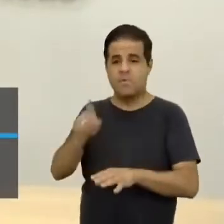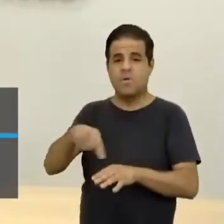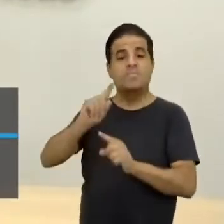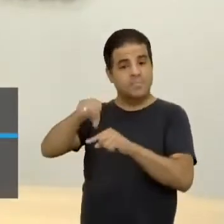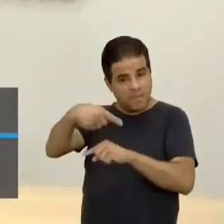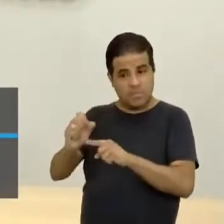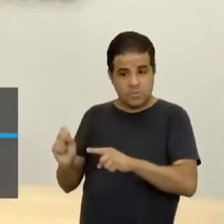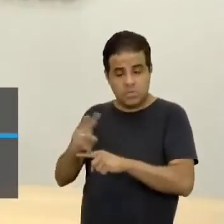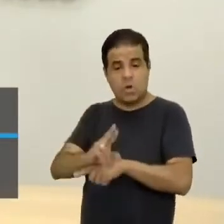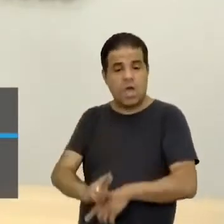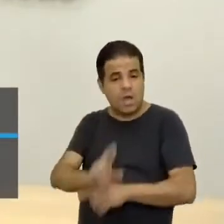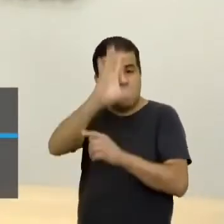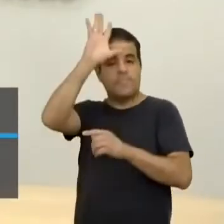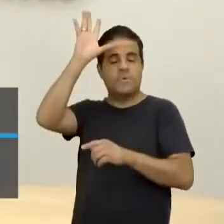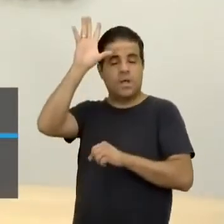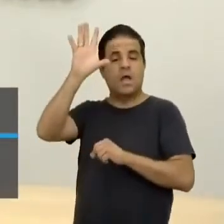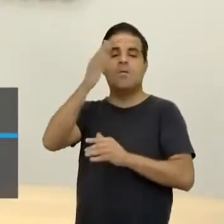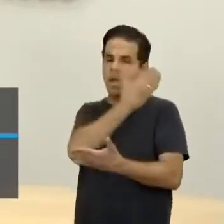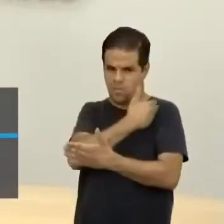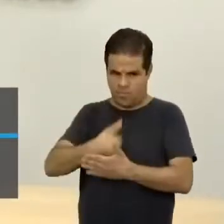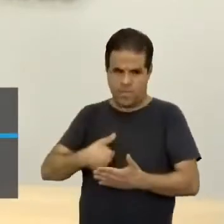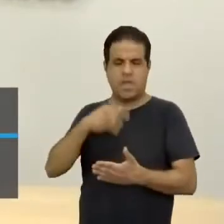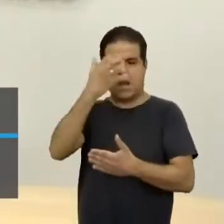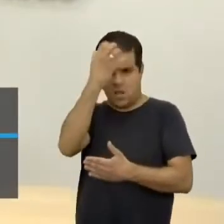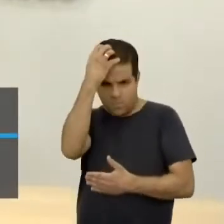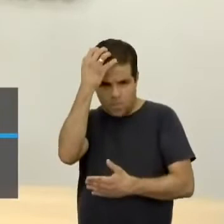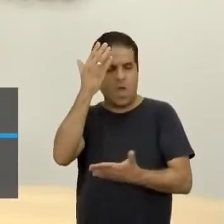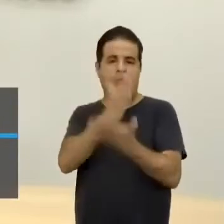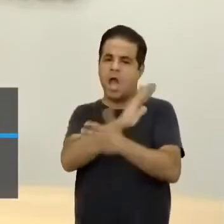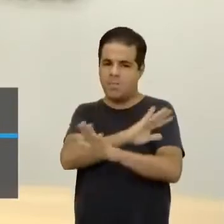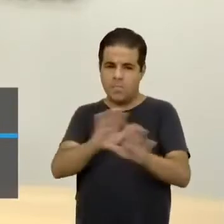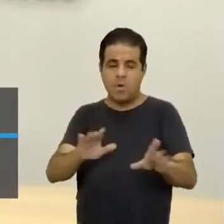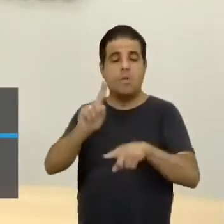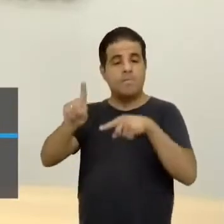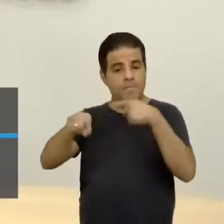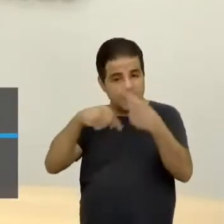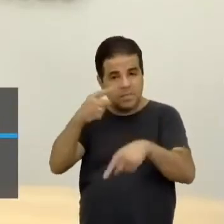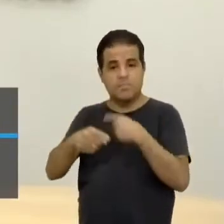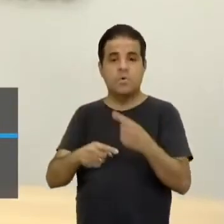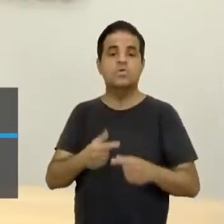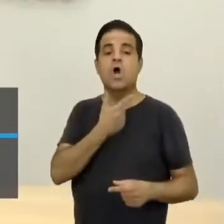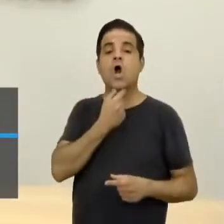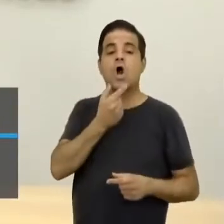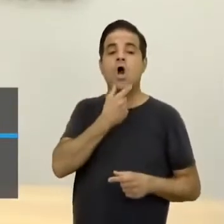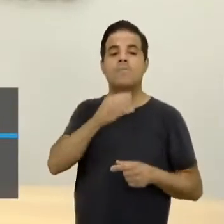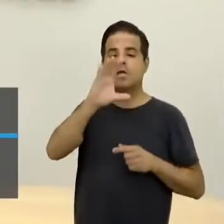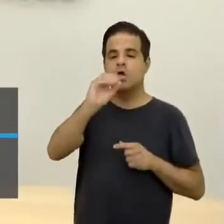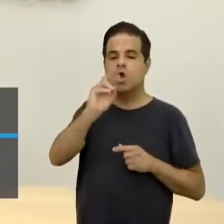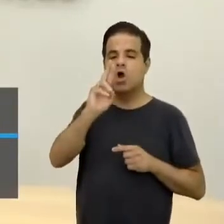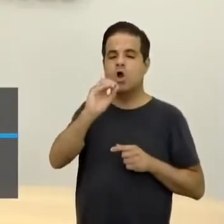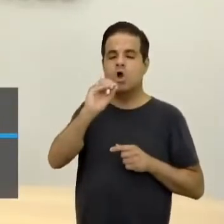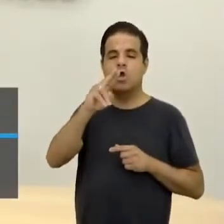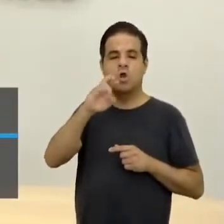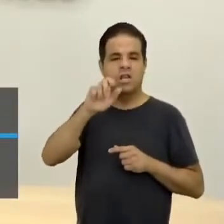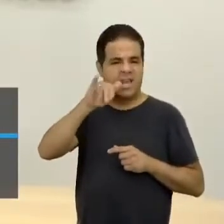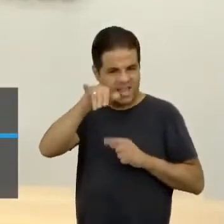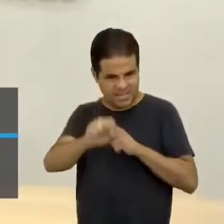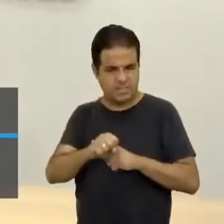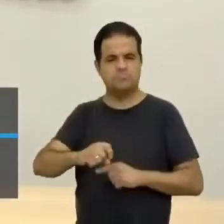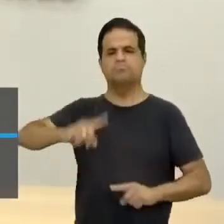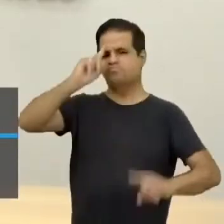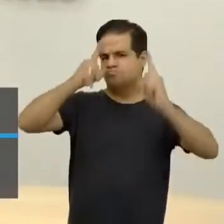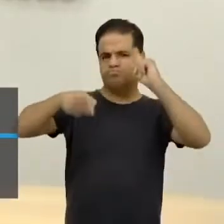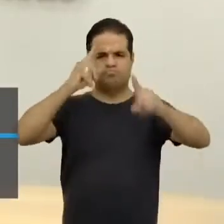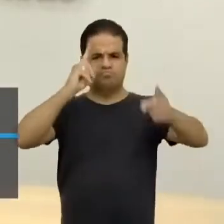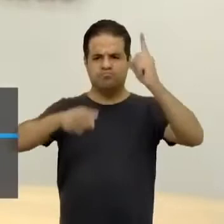vira república, deixa de ser uma monarquia, e o país passa a ser governada por coronéis, que é na República Velha. E mesmo